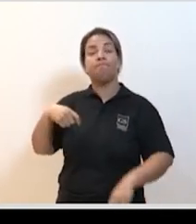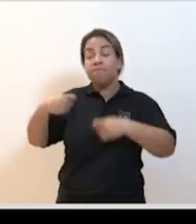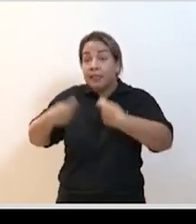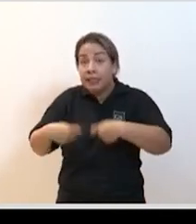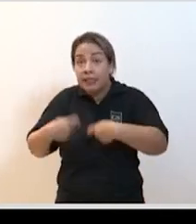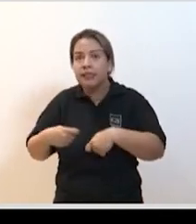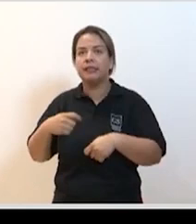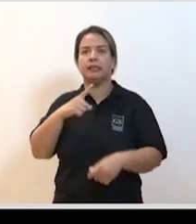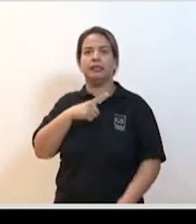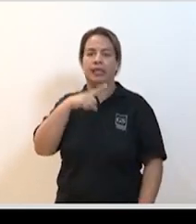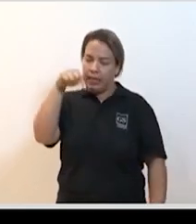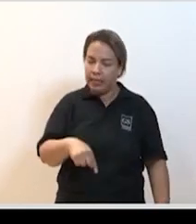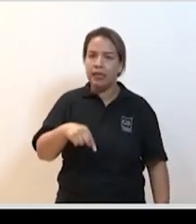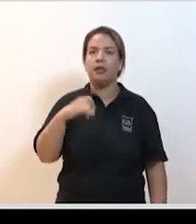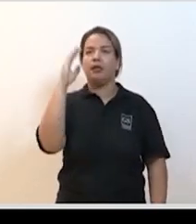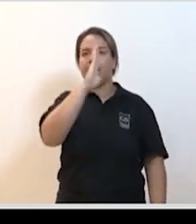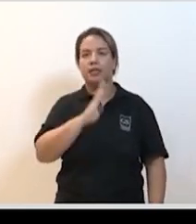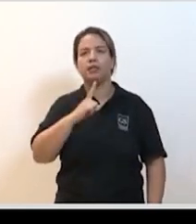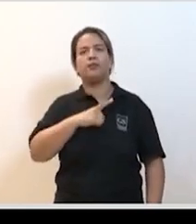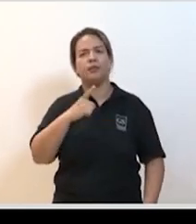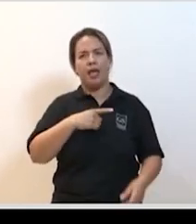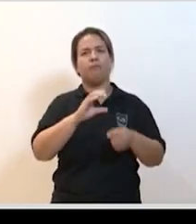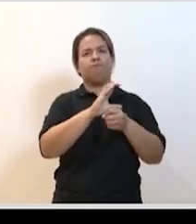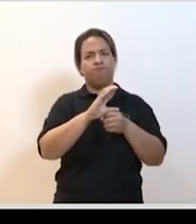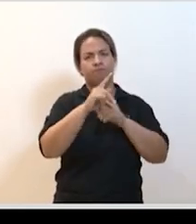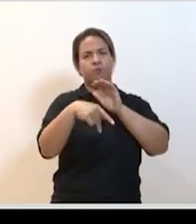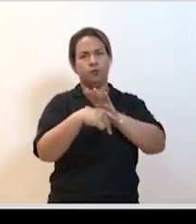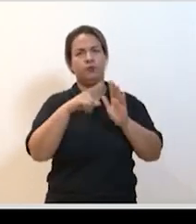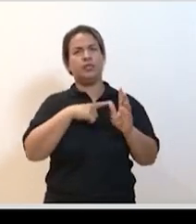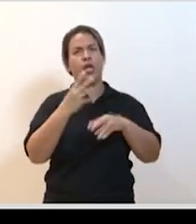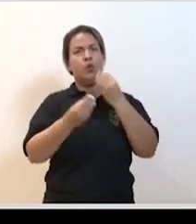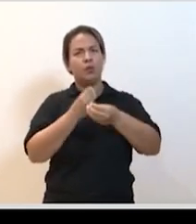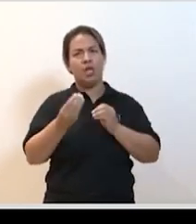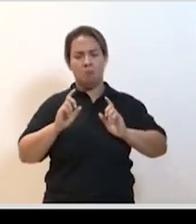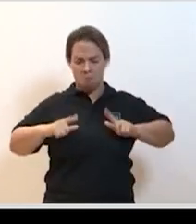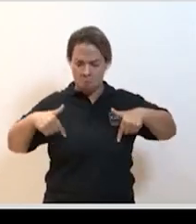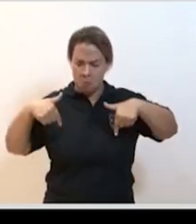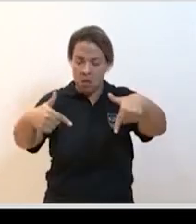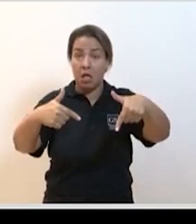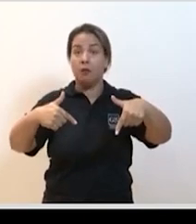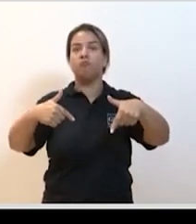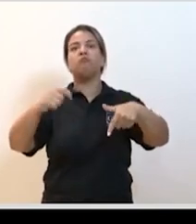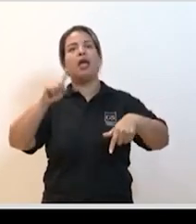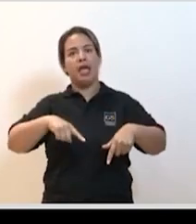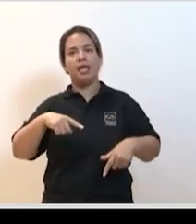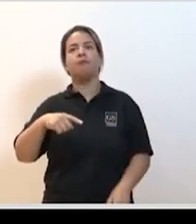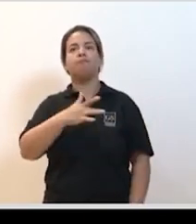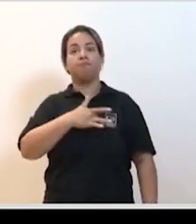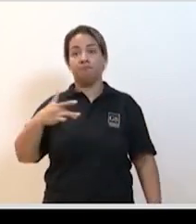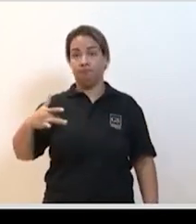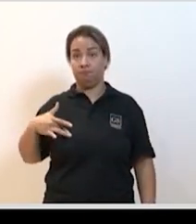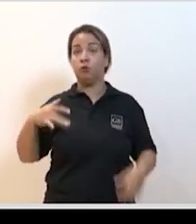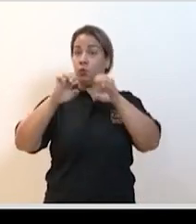no Brasil na Constituição uma das principais ferramentas de enfrentamento de uma epidemia como essa que um serviço de saúde